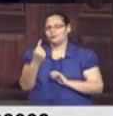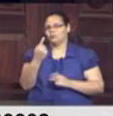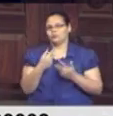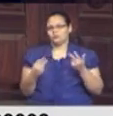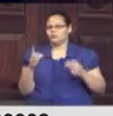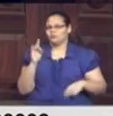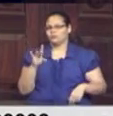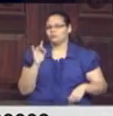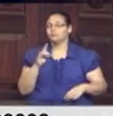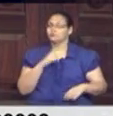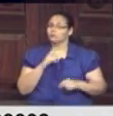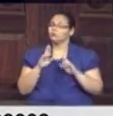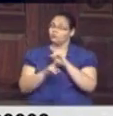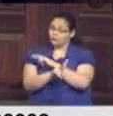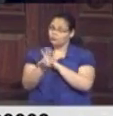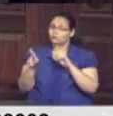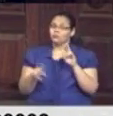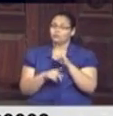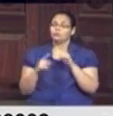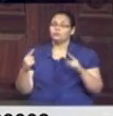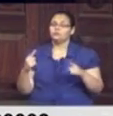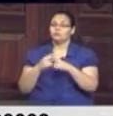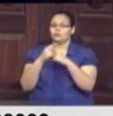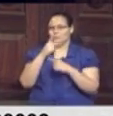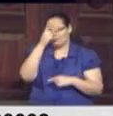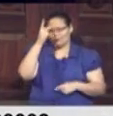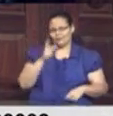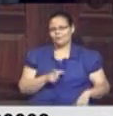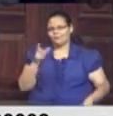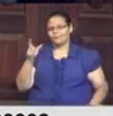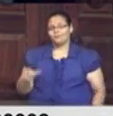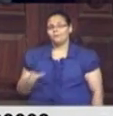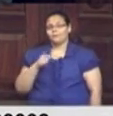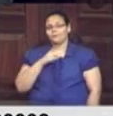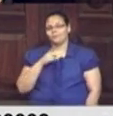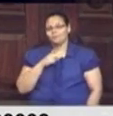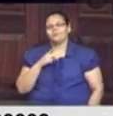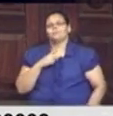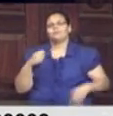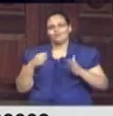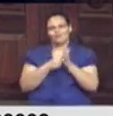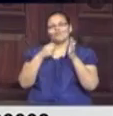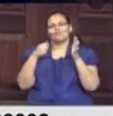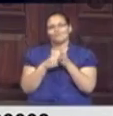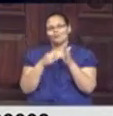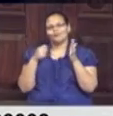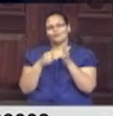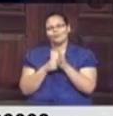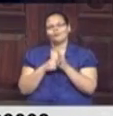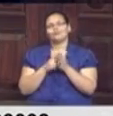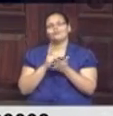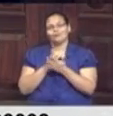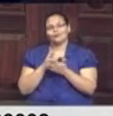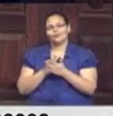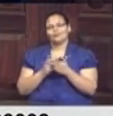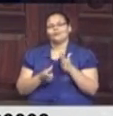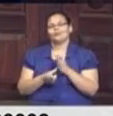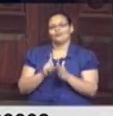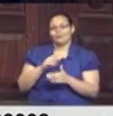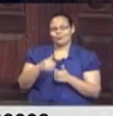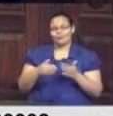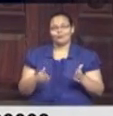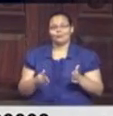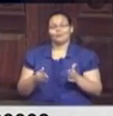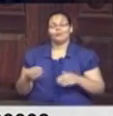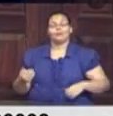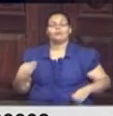só, ao diferente, ao contraditório, a pessoas que estão aqui, batalhando, mesmo antes do pacote de maldade chegar a essa